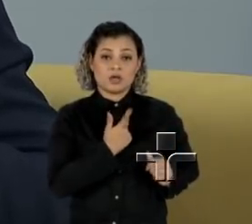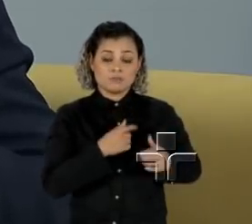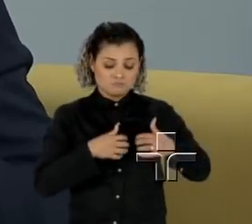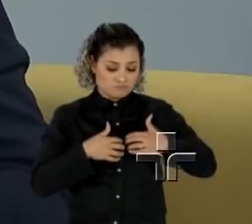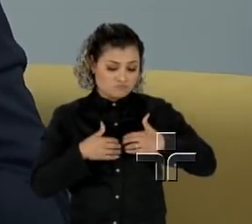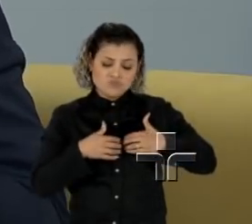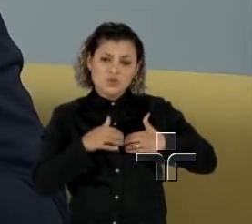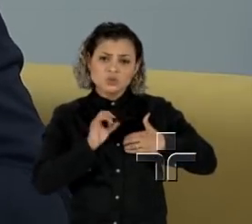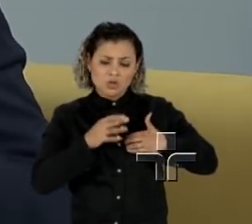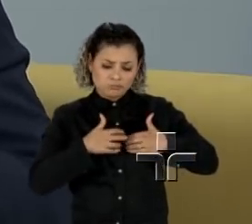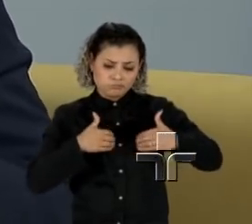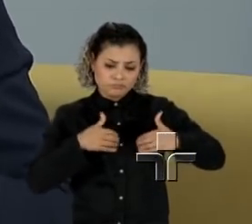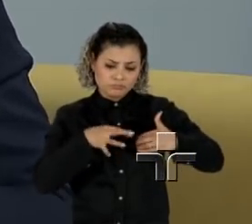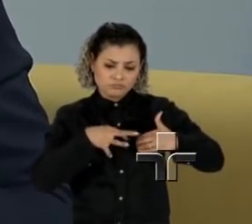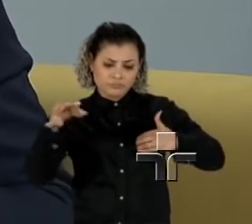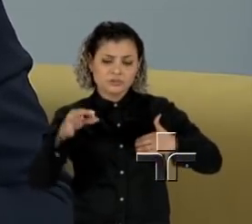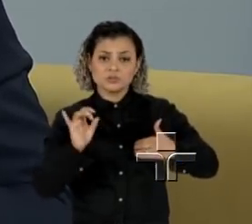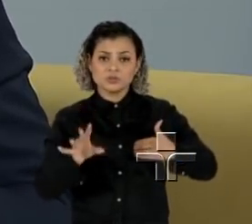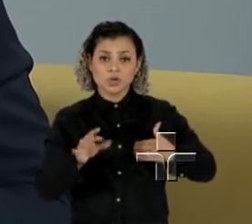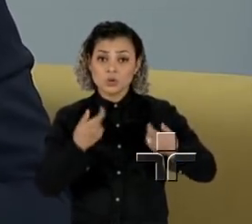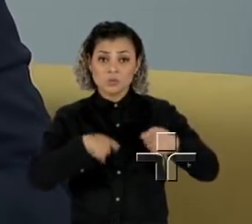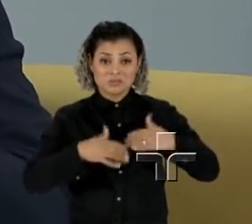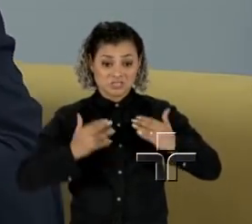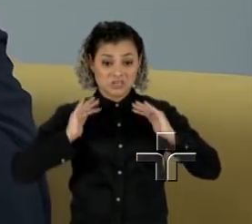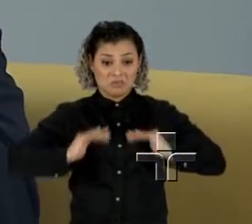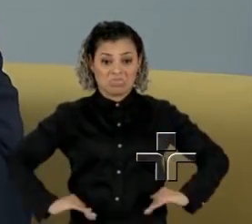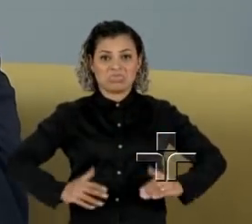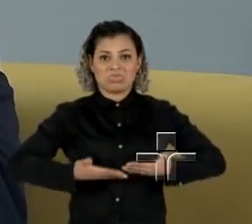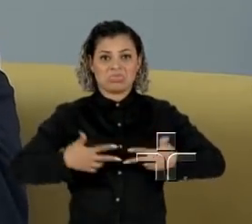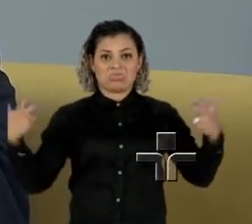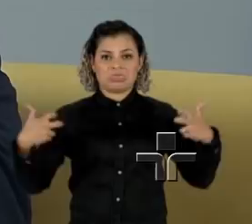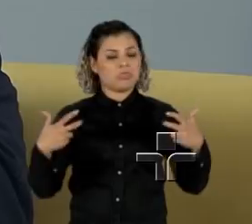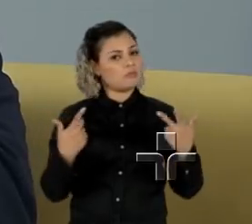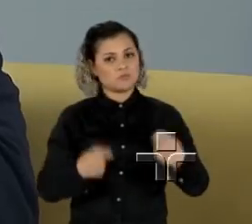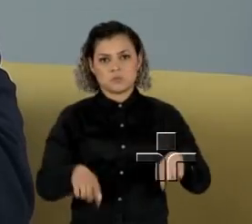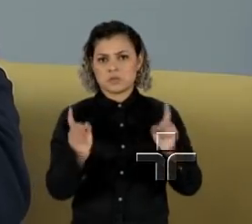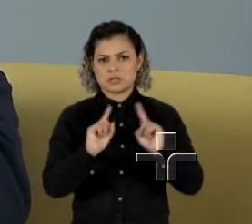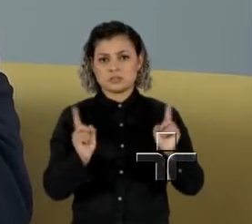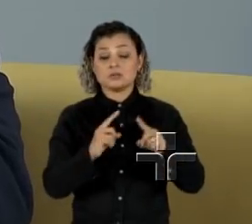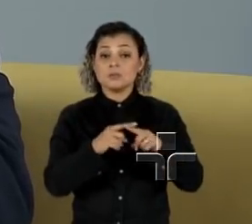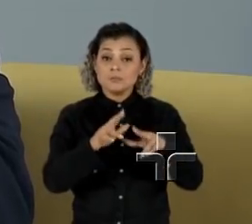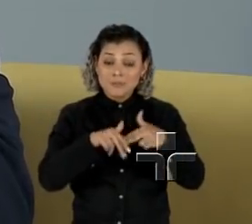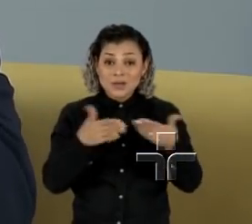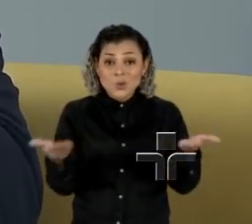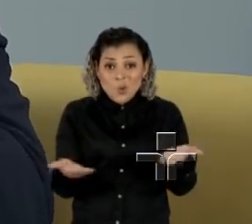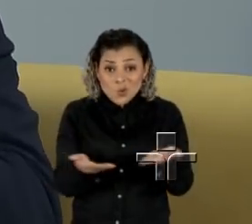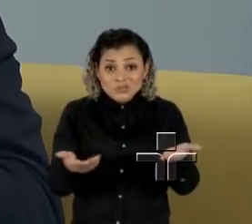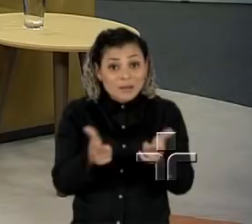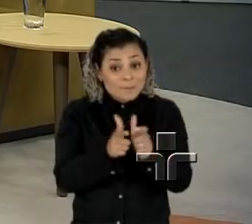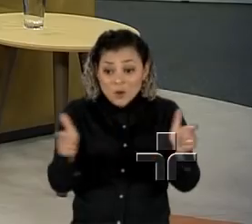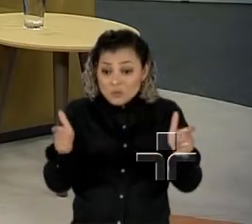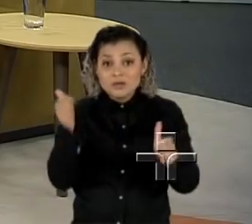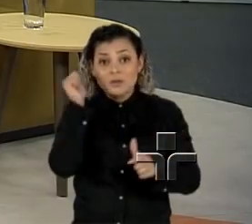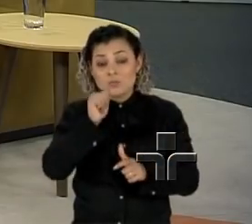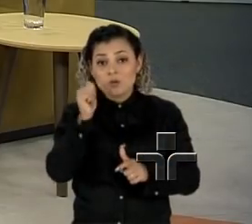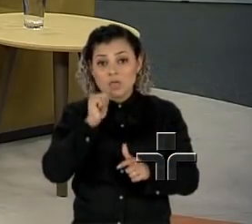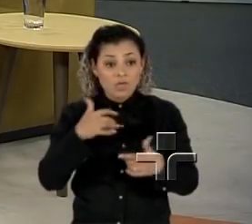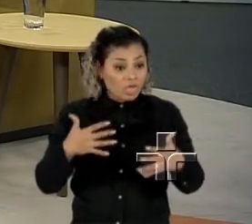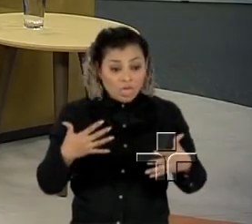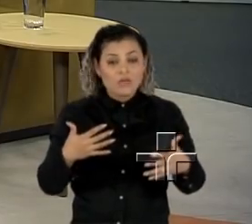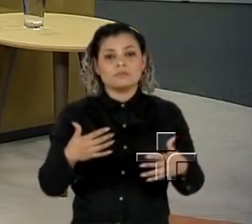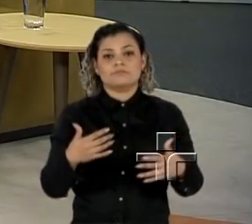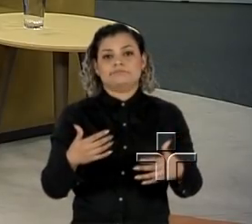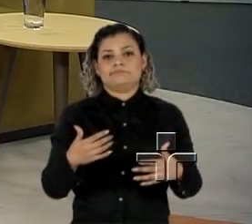conservadora, onde não se mutila essa mulher. Porque o que nós vivenciamos hoje é que muitas mulheres, quando chegam, conseguem